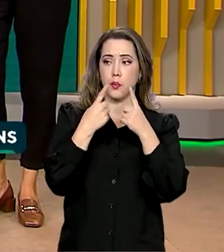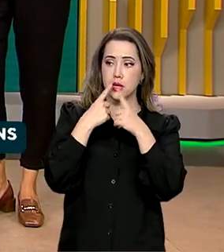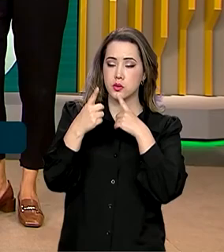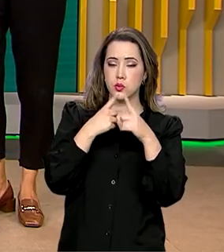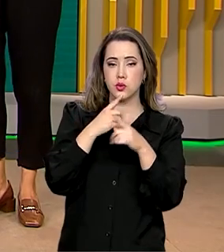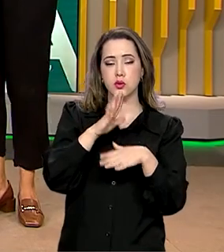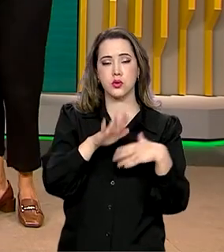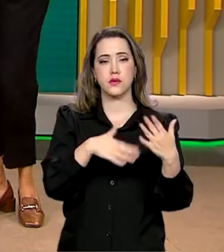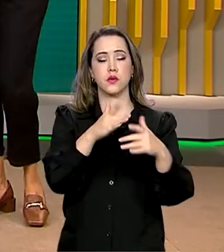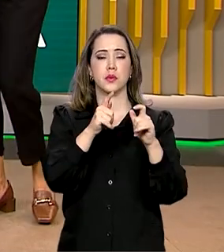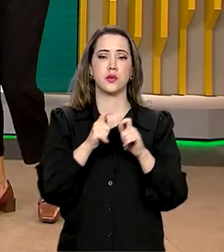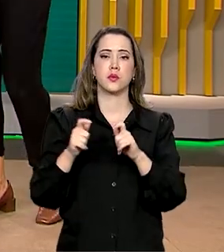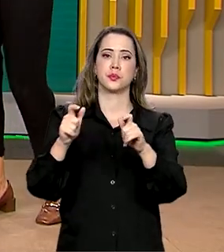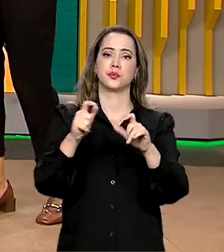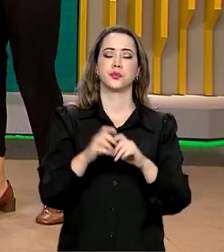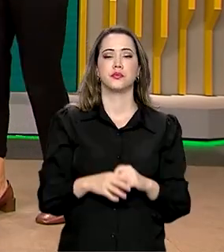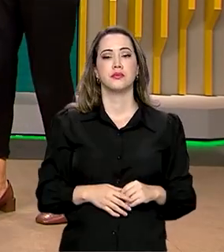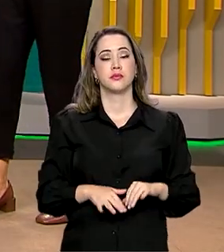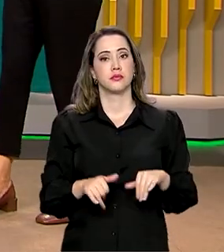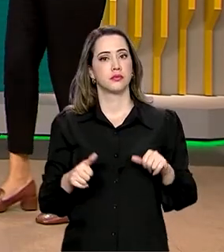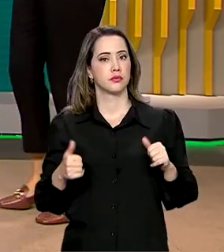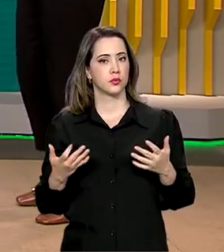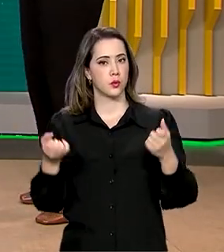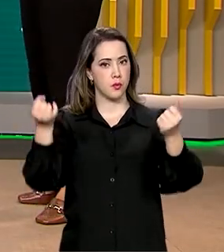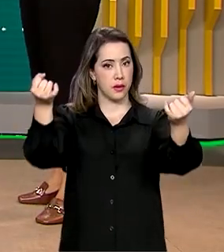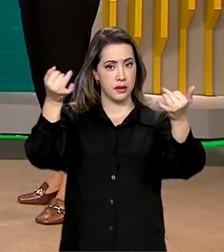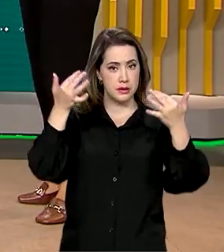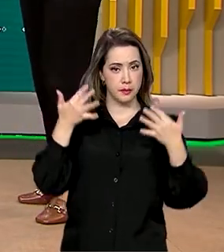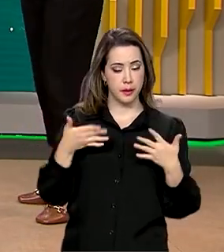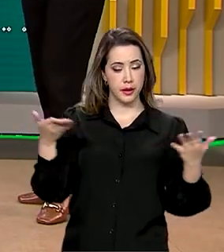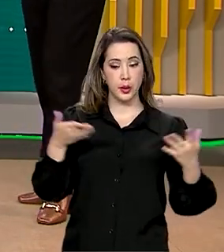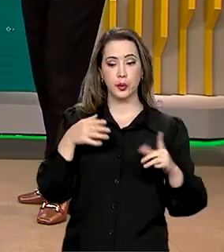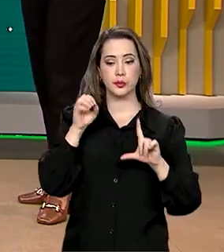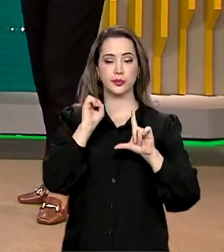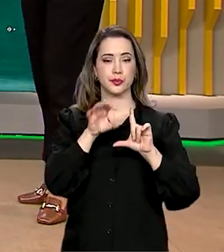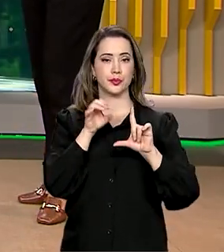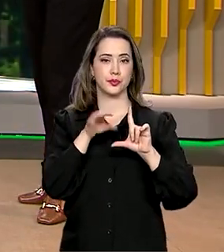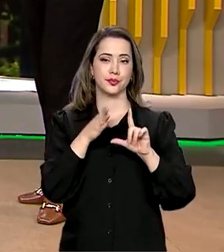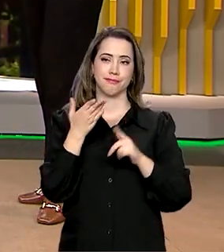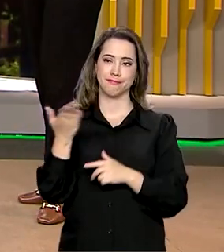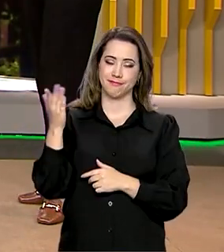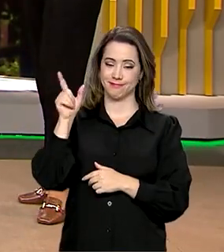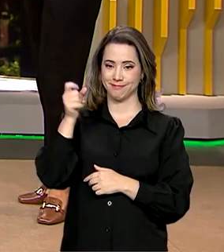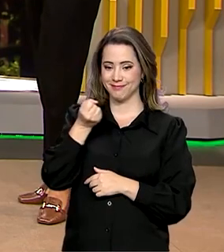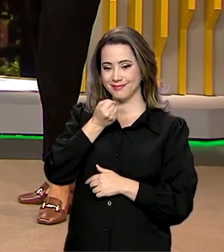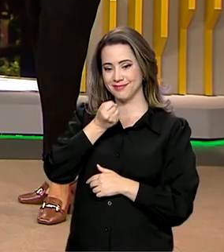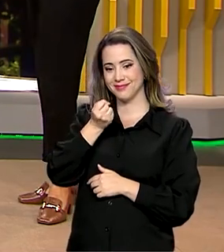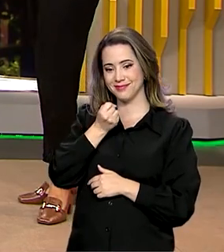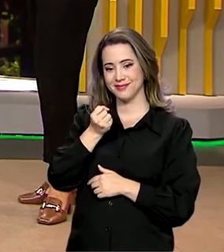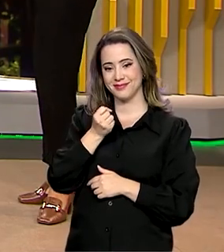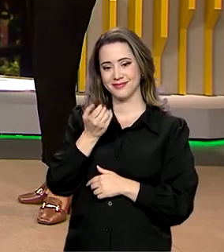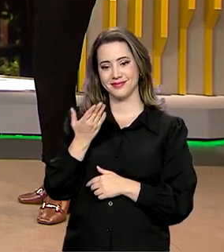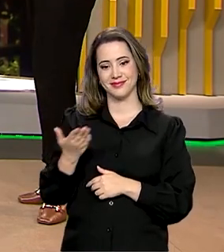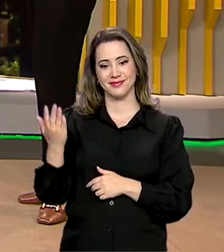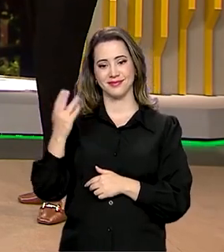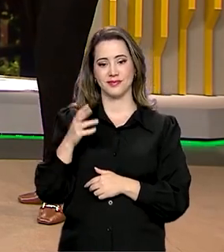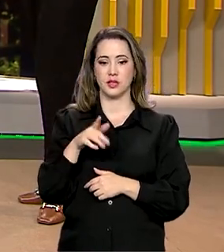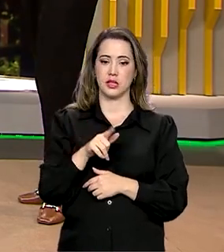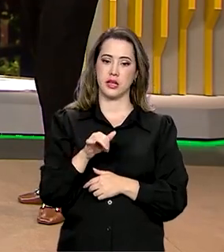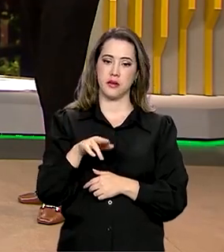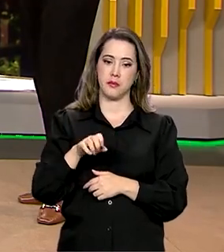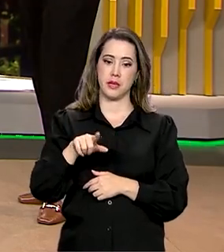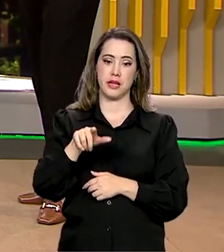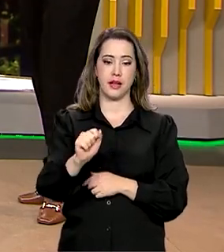sustentável da região. Pois é, quem fala com a gente ao vivo é a enviada especial a Belém, a repórter Gabriela